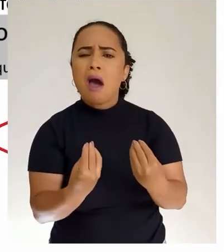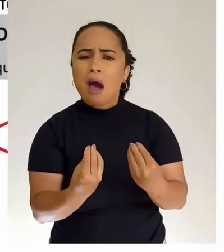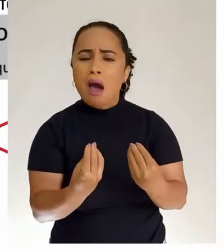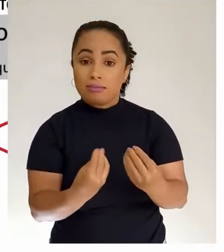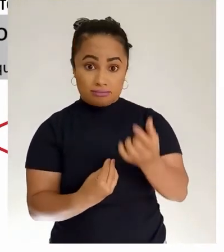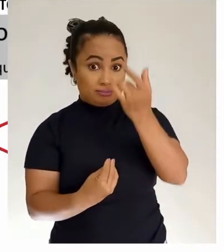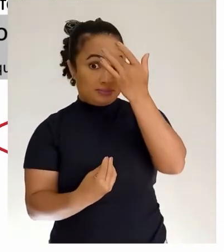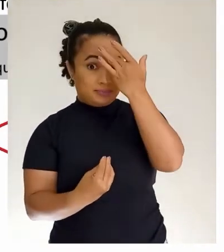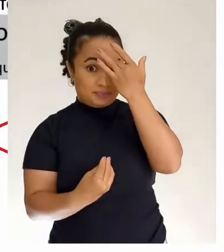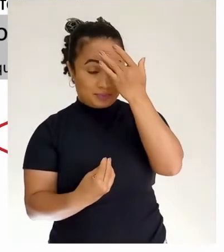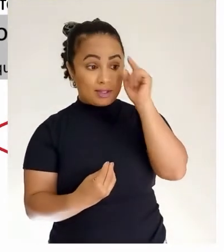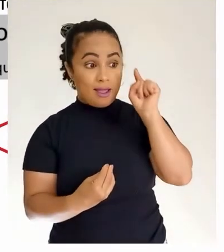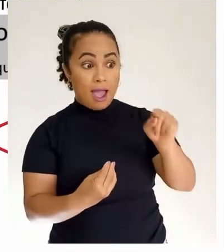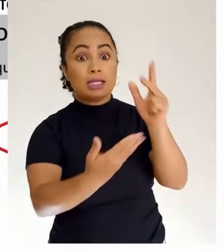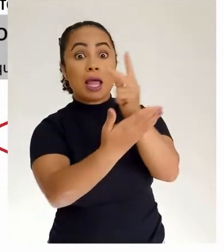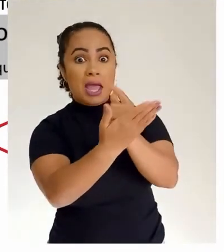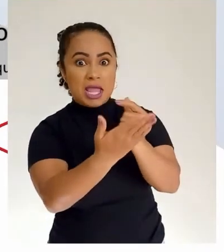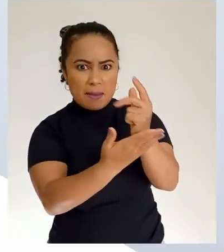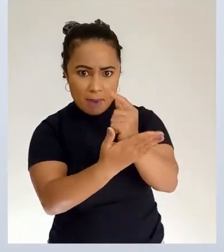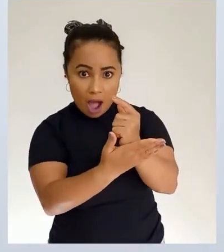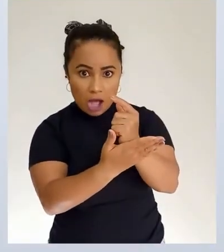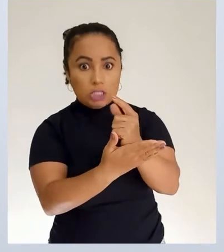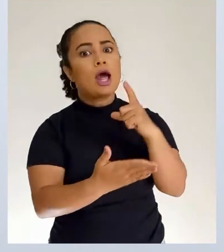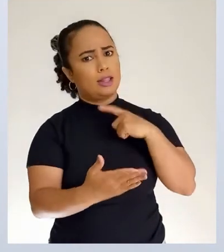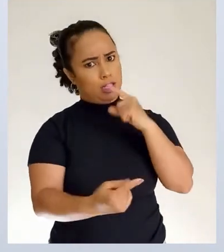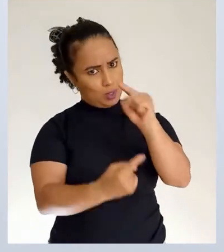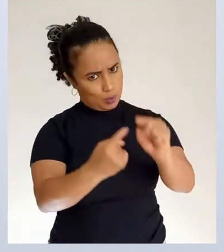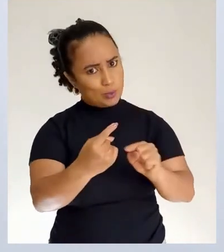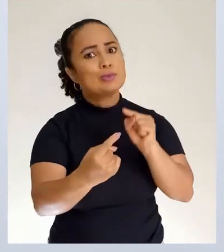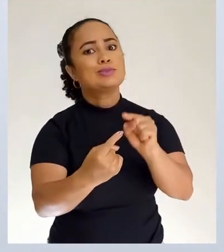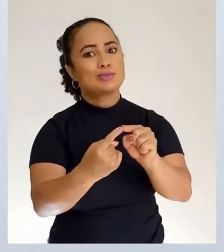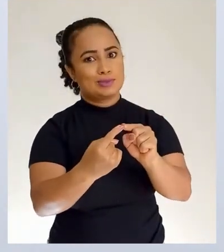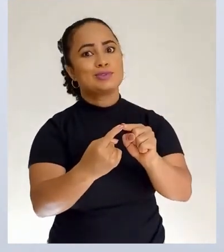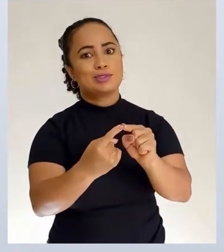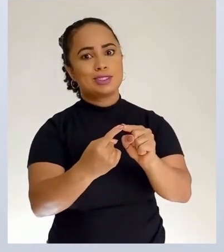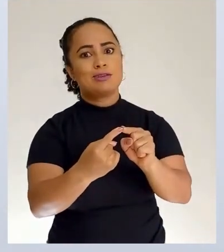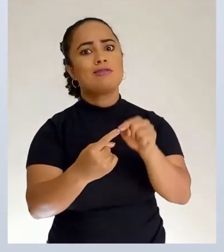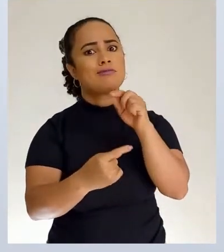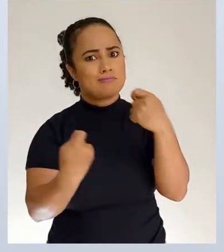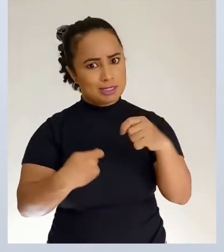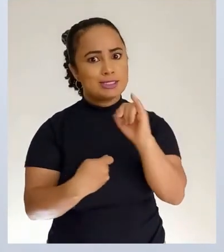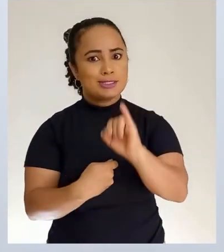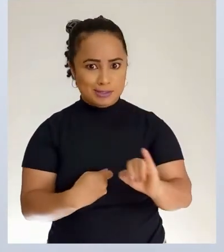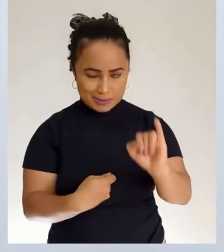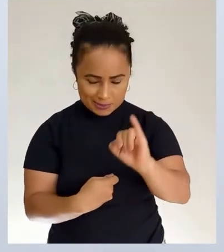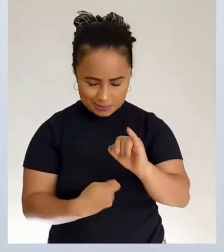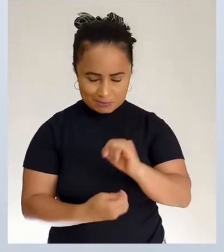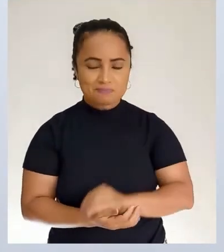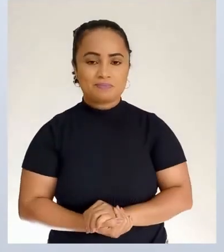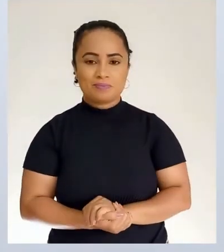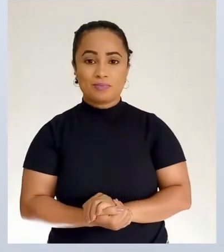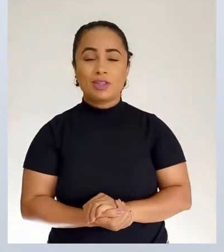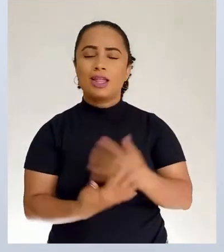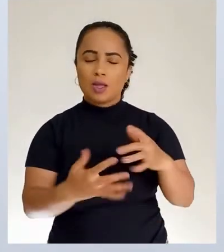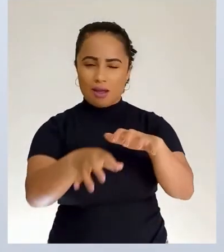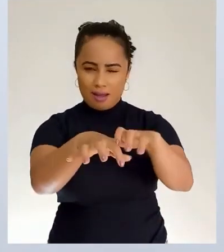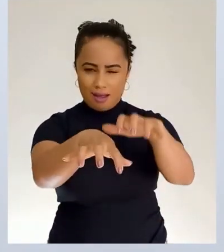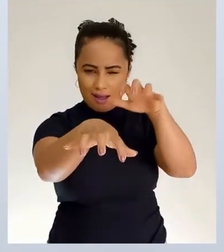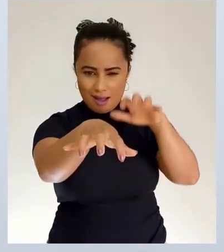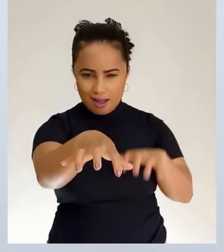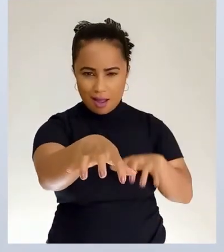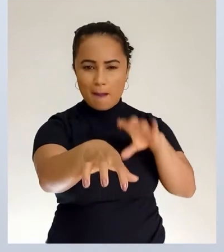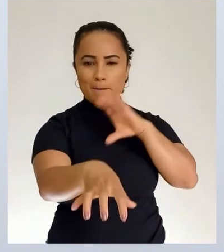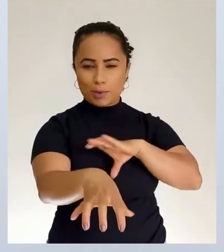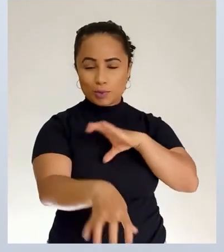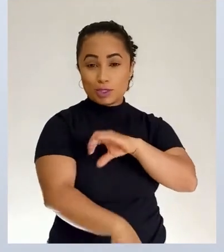está aqui à toa. Então, no plano de estudo remoto de língua portuguesa do nono ano de setembro de 2021,